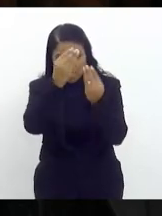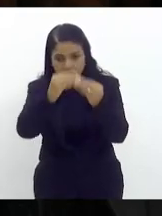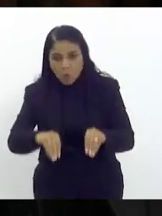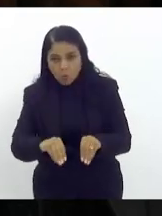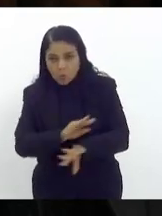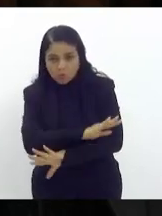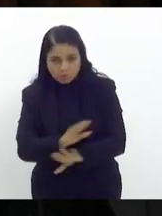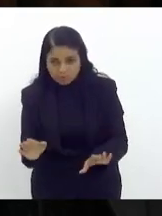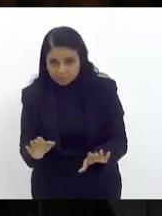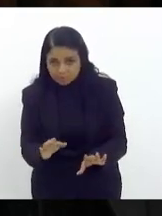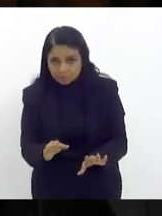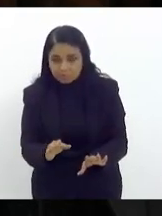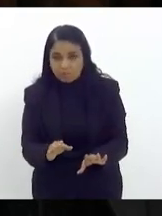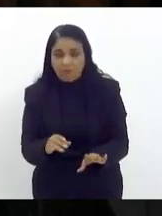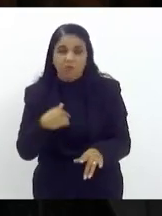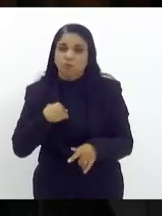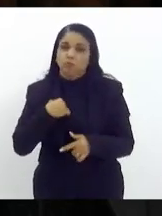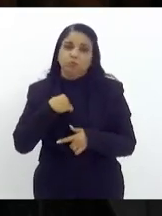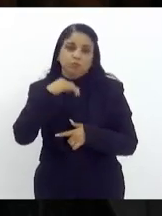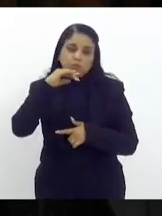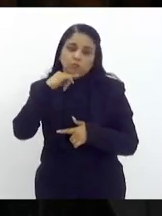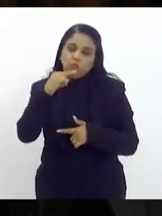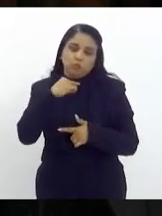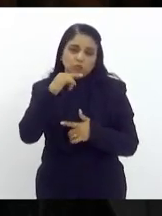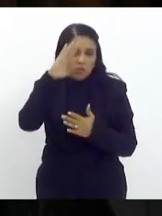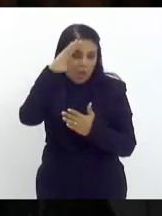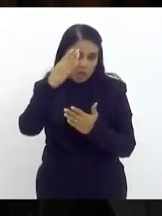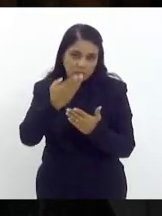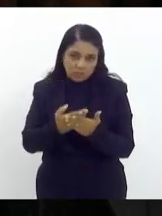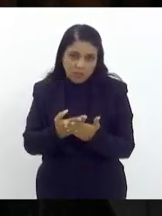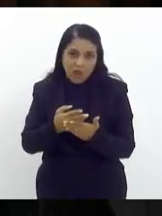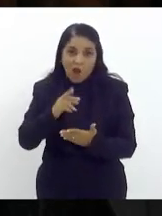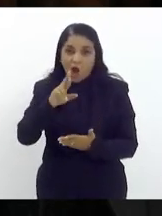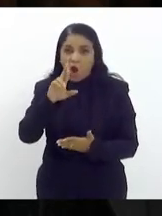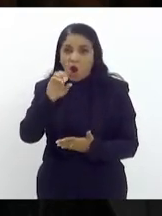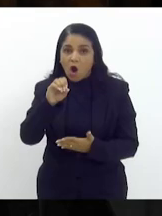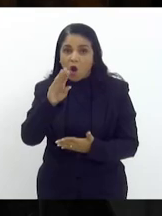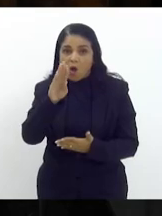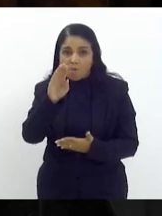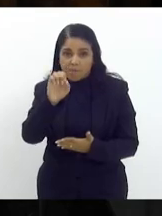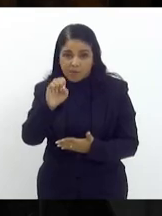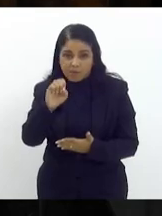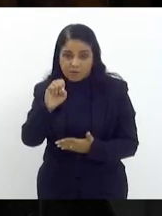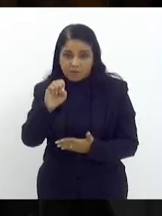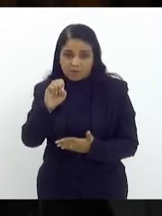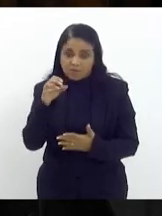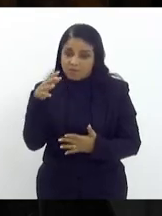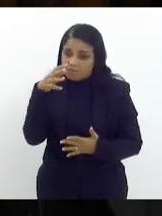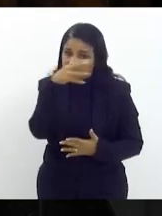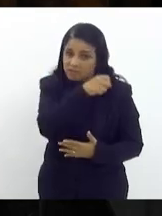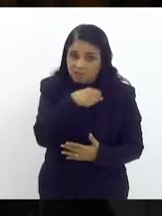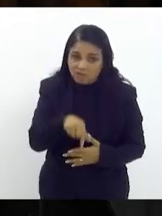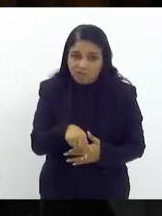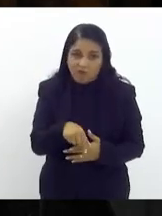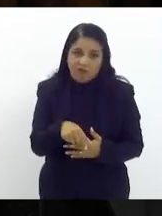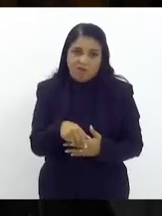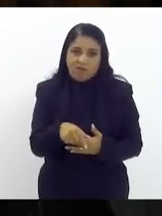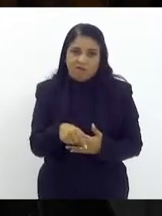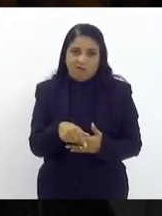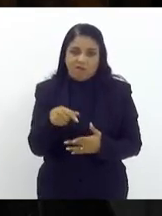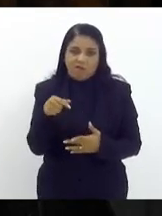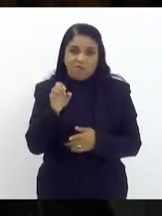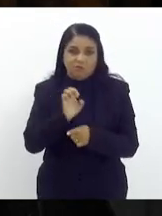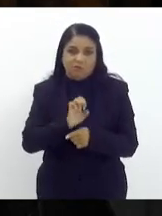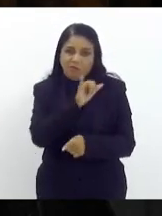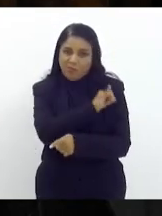Robin Hood vai aparecer e nos salvar da forca eu acho que nesse momento o